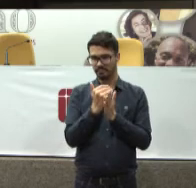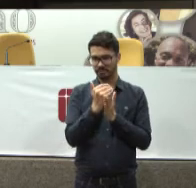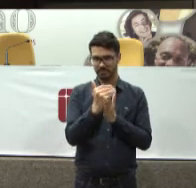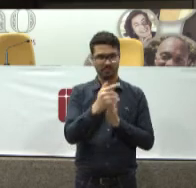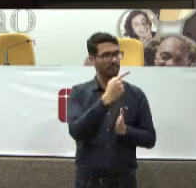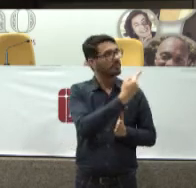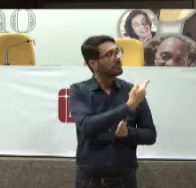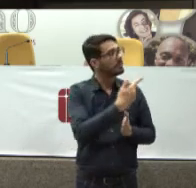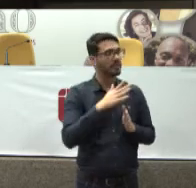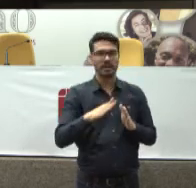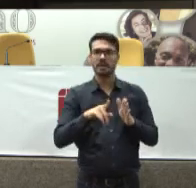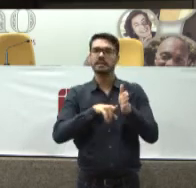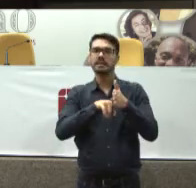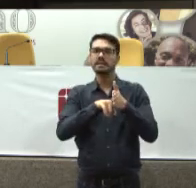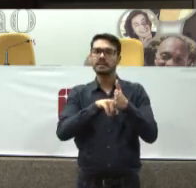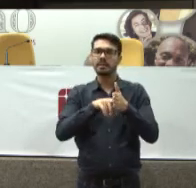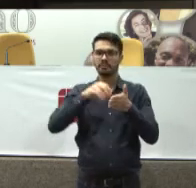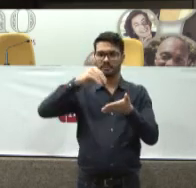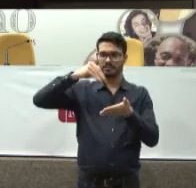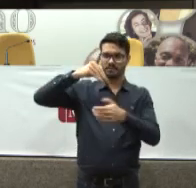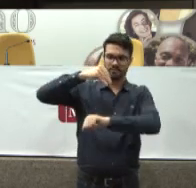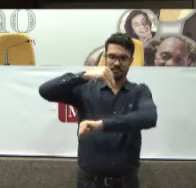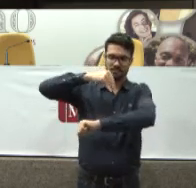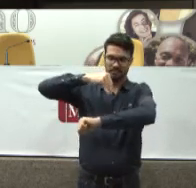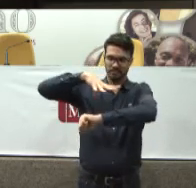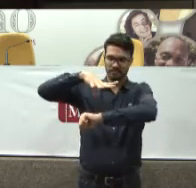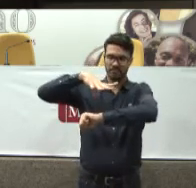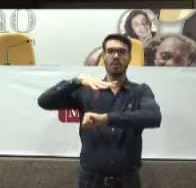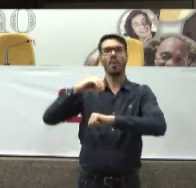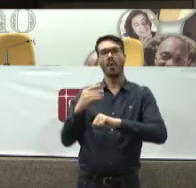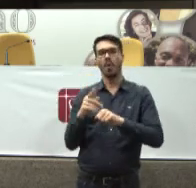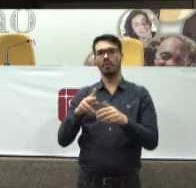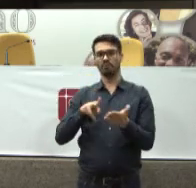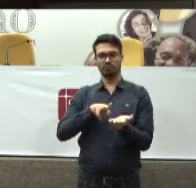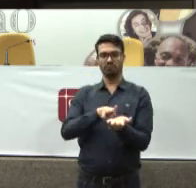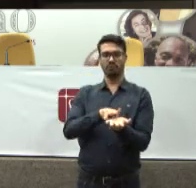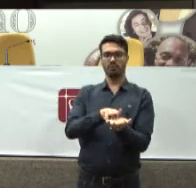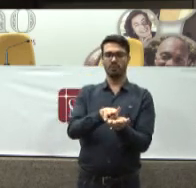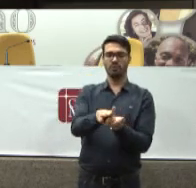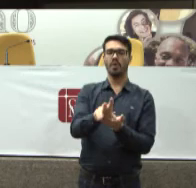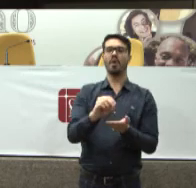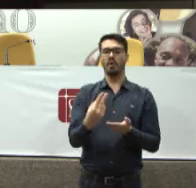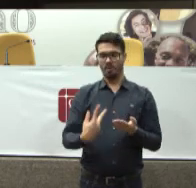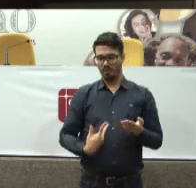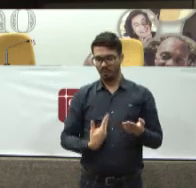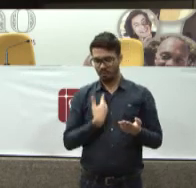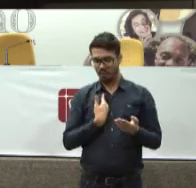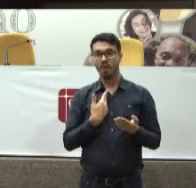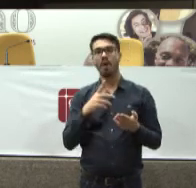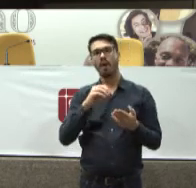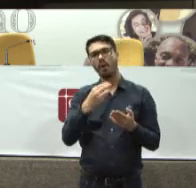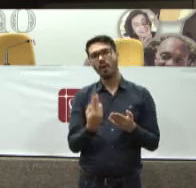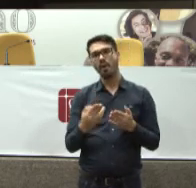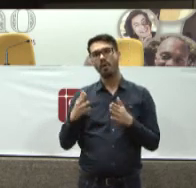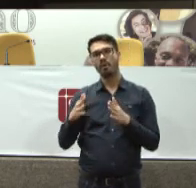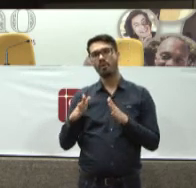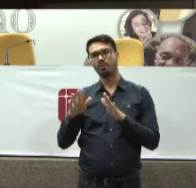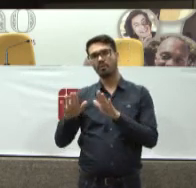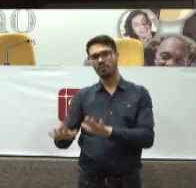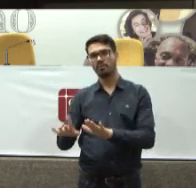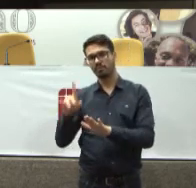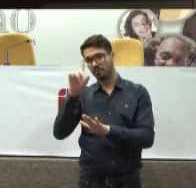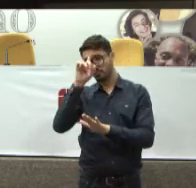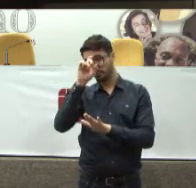tratamento Seja um exame radiológico Mais complexo Exame de imagem Seja um procedimento cirúrgico Seja uma internação Por mais de 24 horas Ela fica